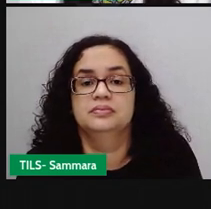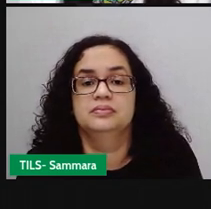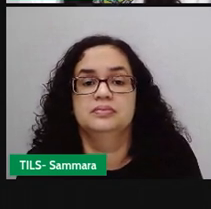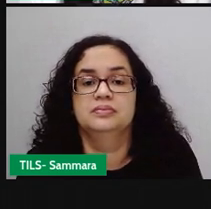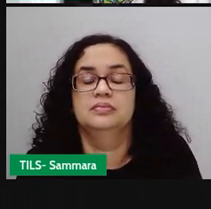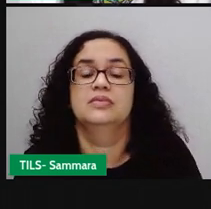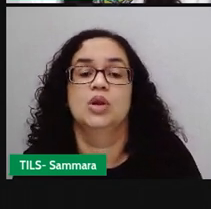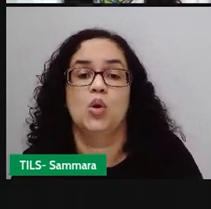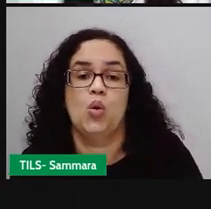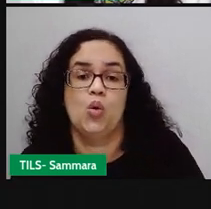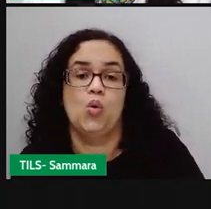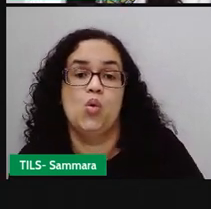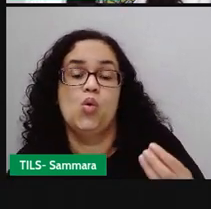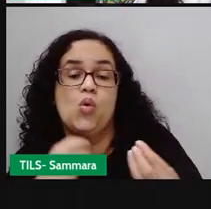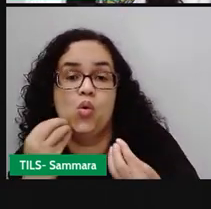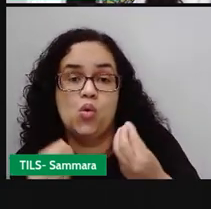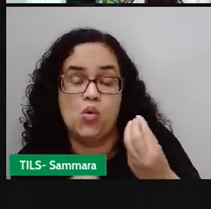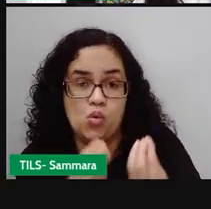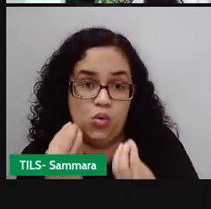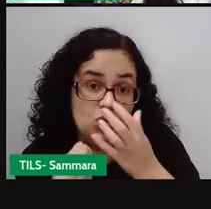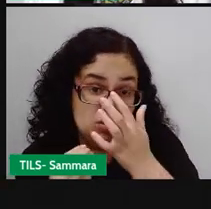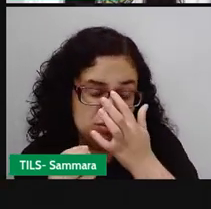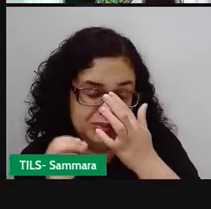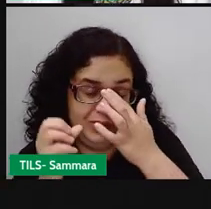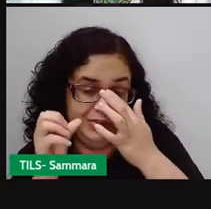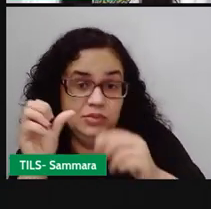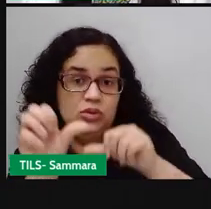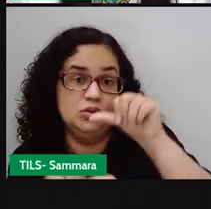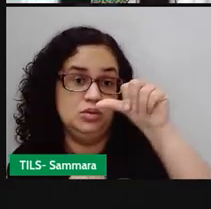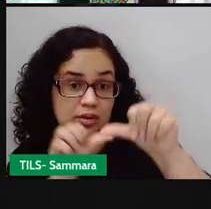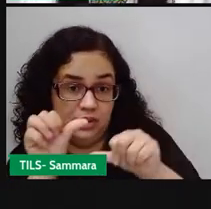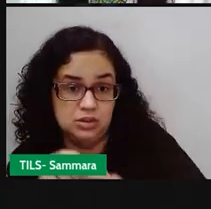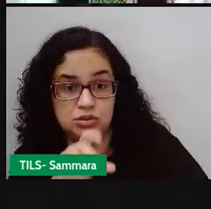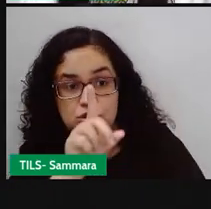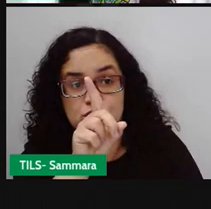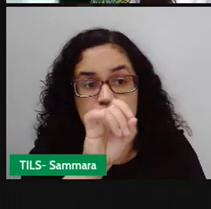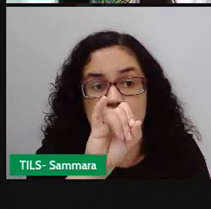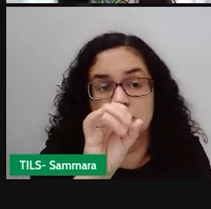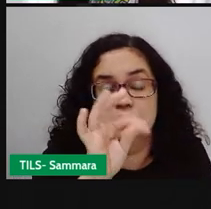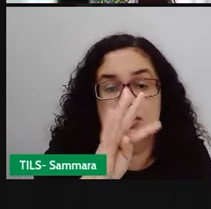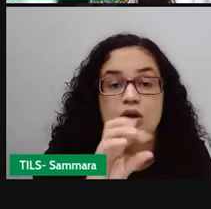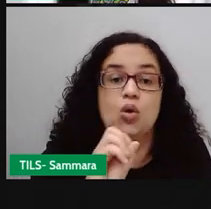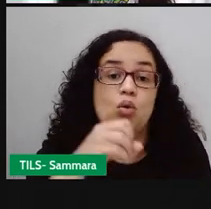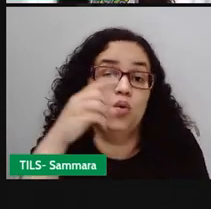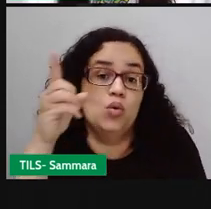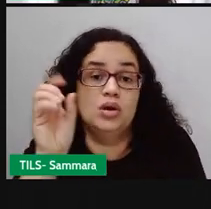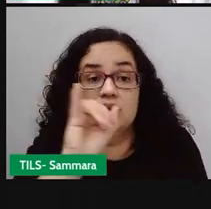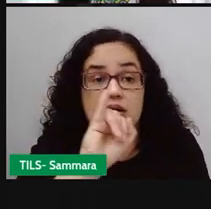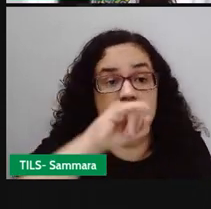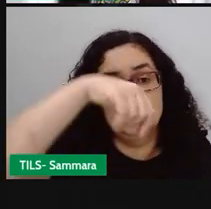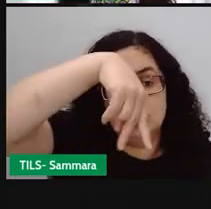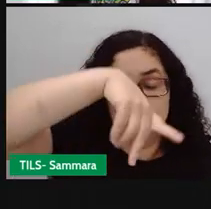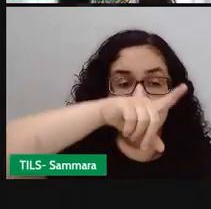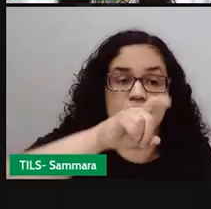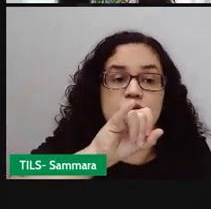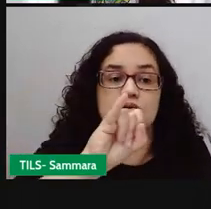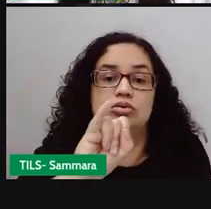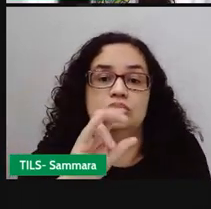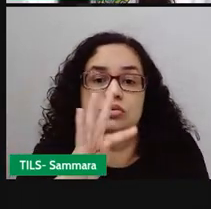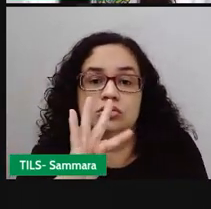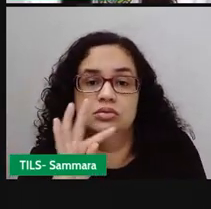Quando a gente passa aí, modifica esse discurso direto para o discurso indireto,